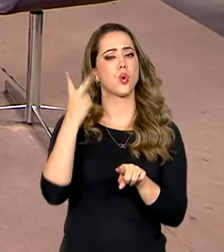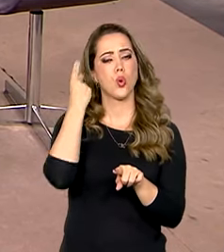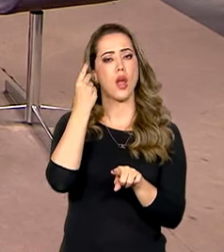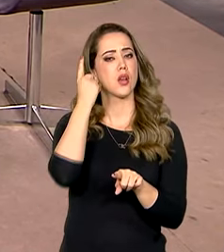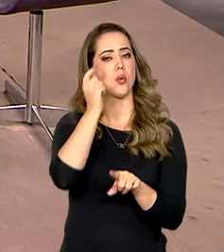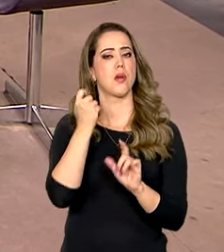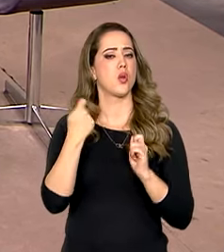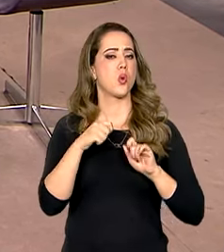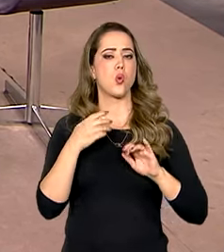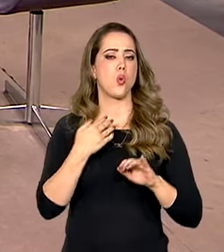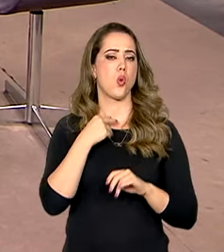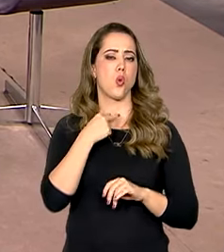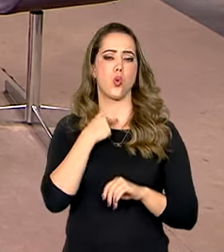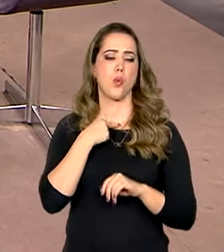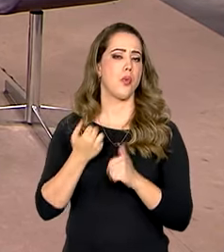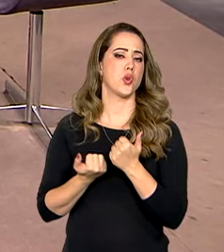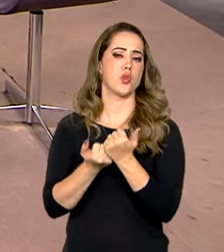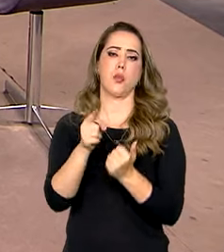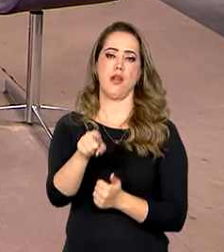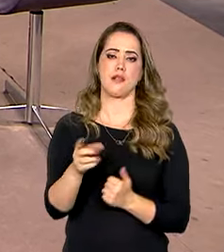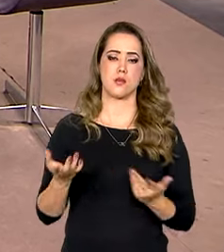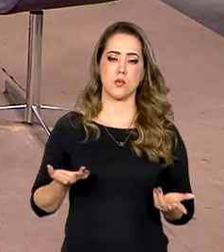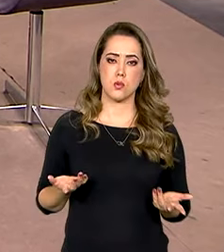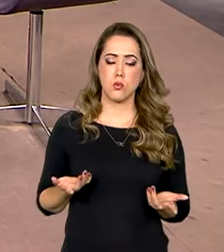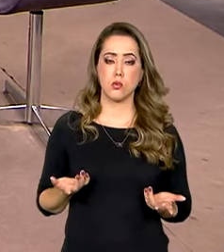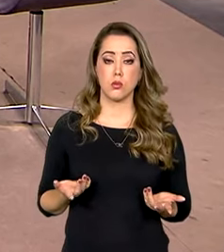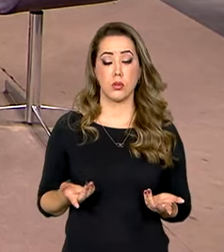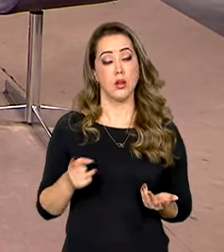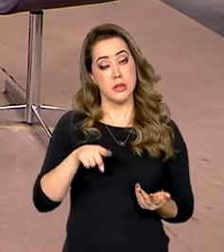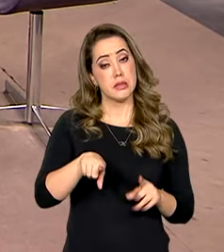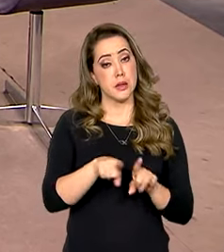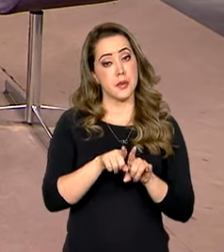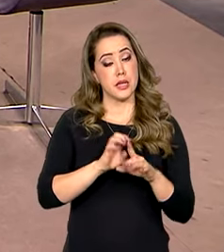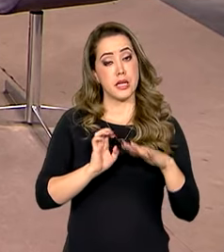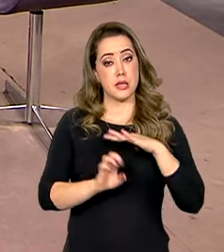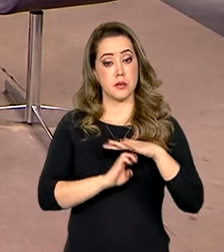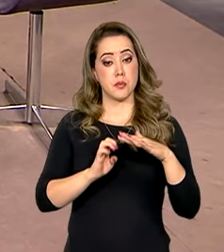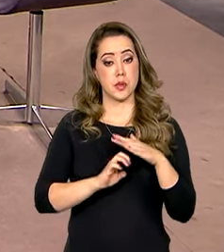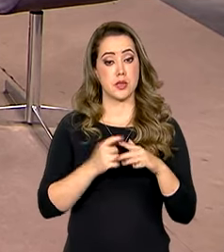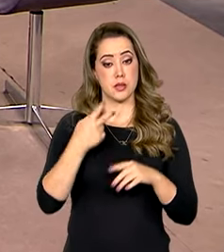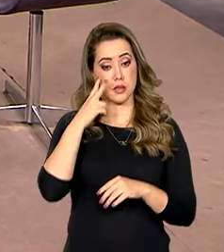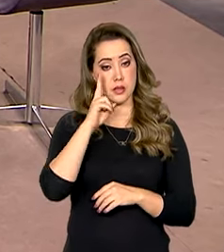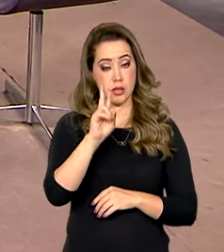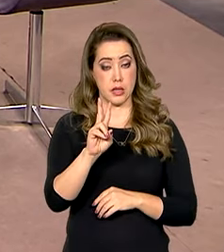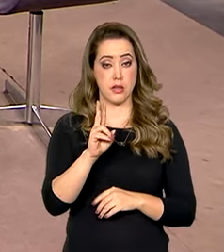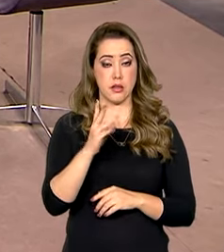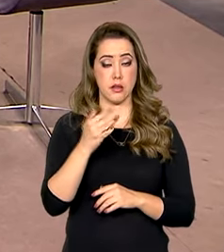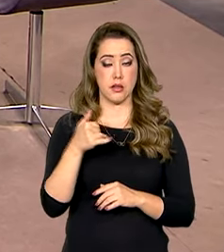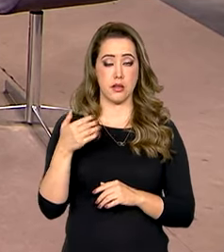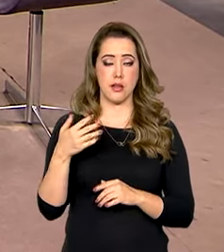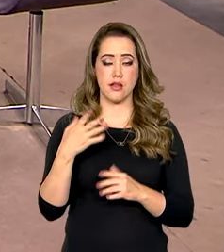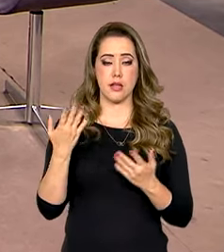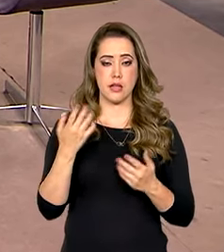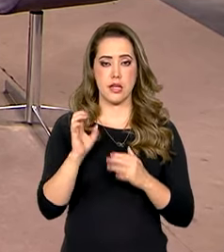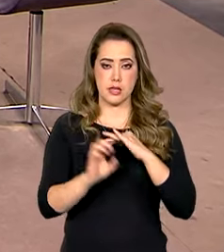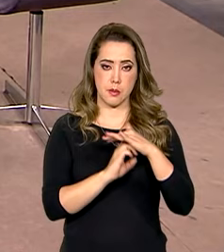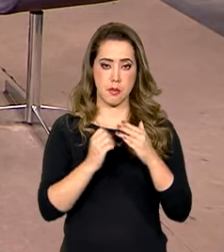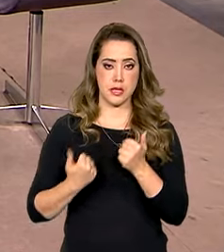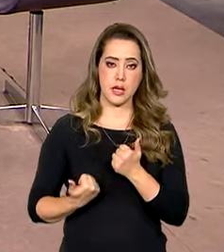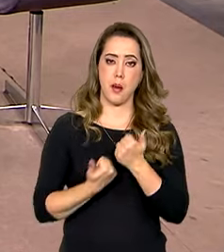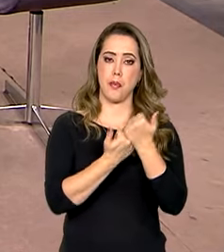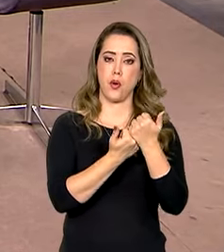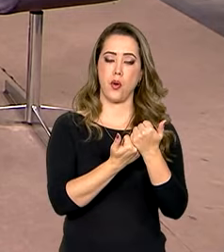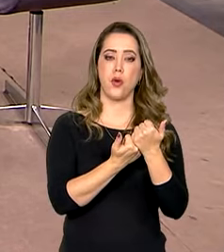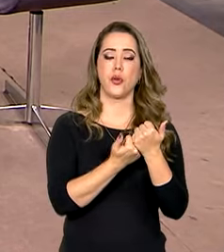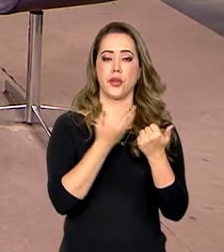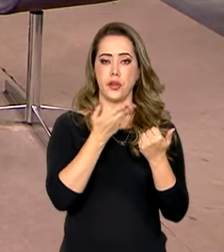ser apoiados. E mais, que as empresas que venham a apoiar o Brasil Sem Misoginia